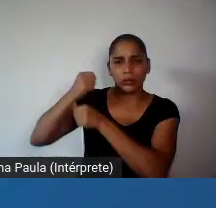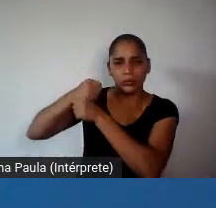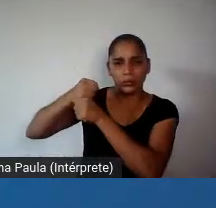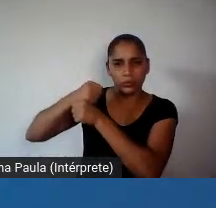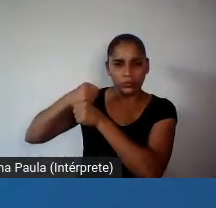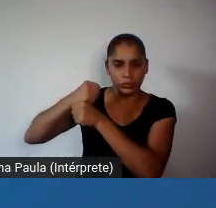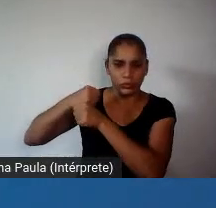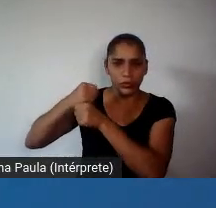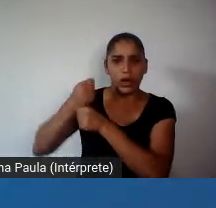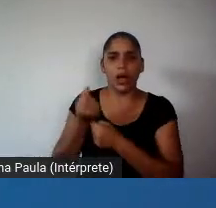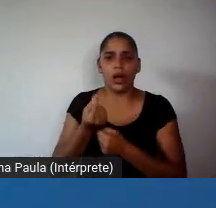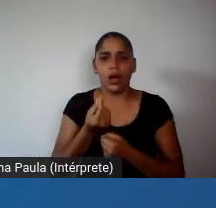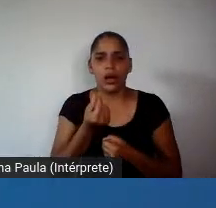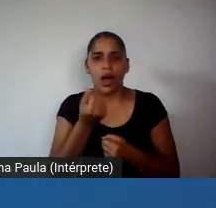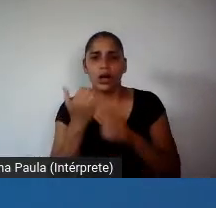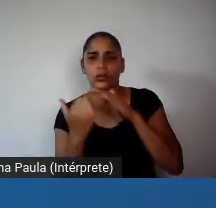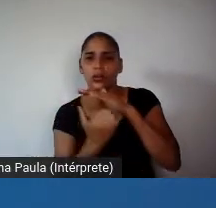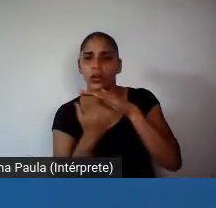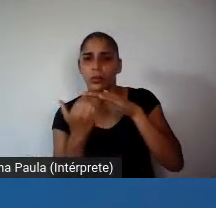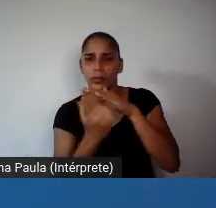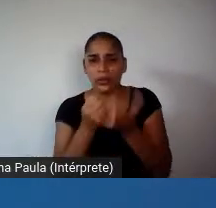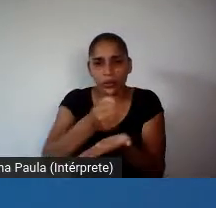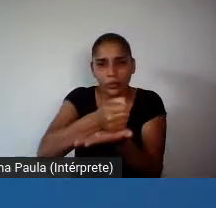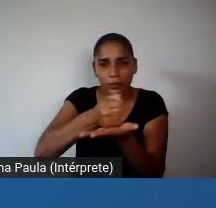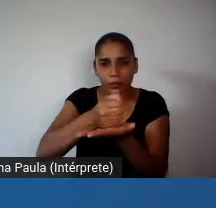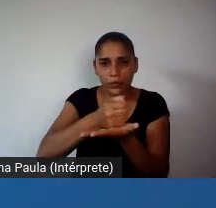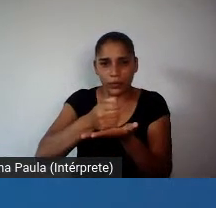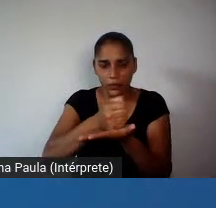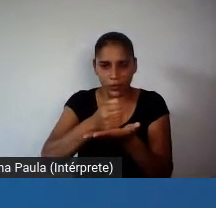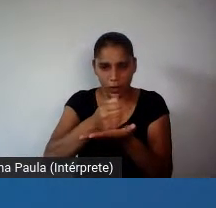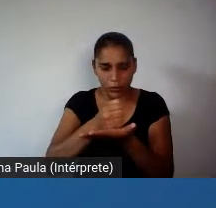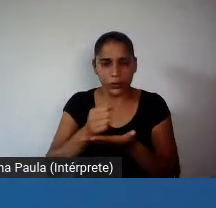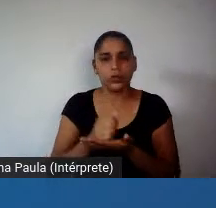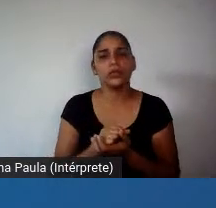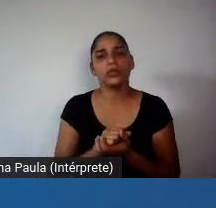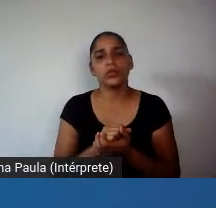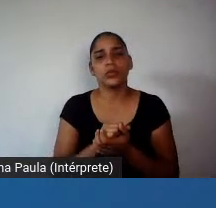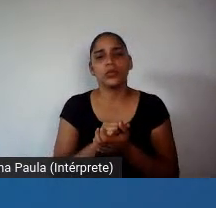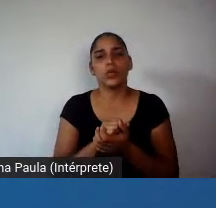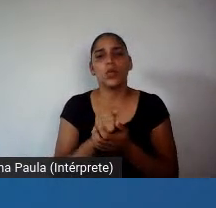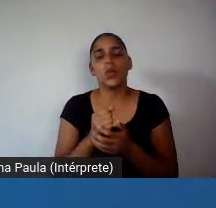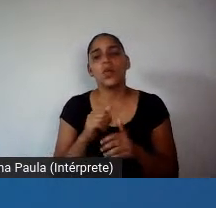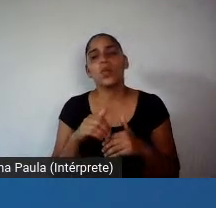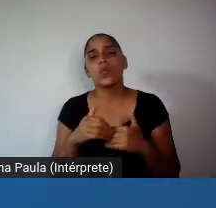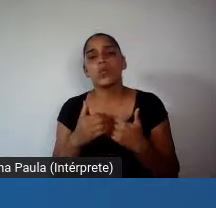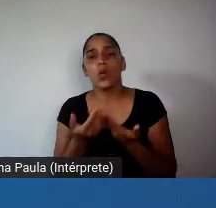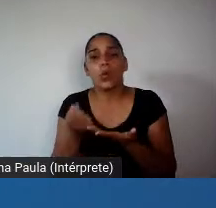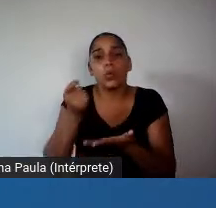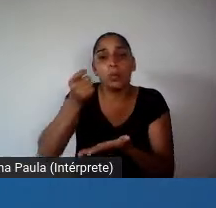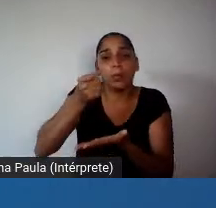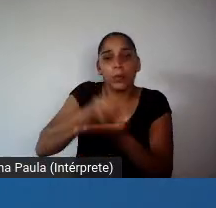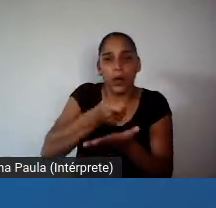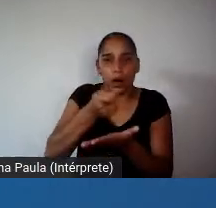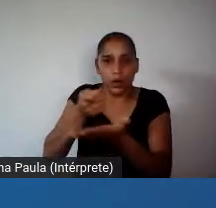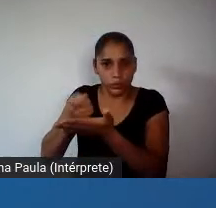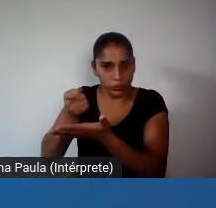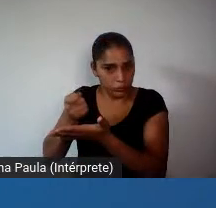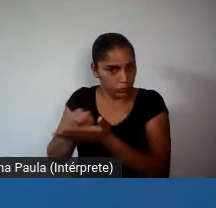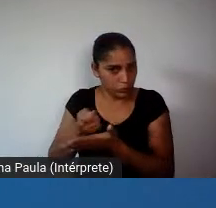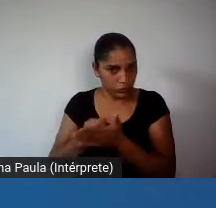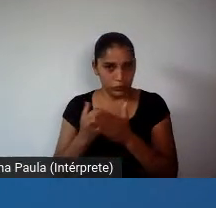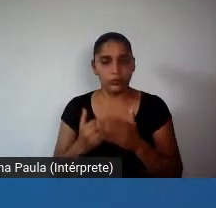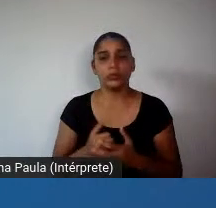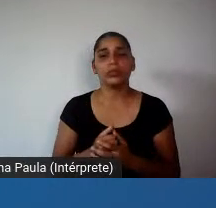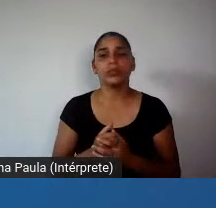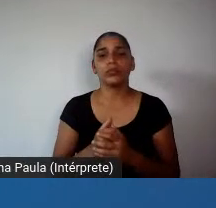gasto das empresas farmacêuticas com dividendos, ou seja, pagamento aos acionistas, o capital tem que pagar